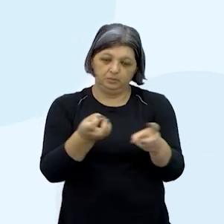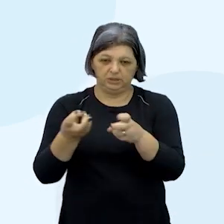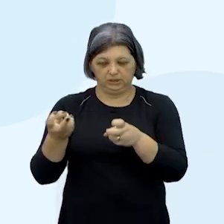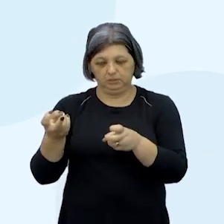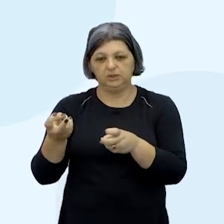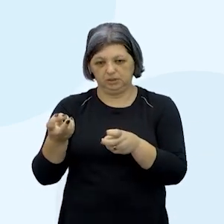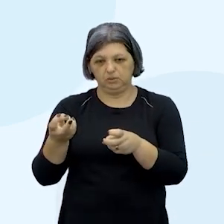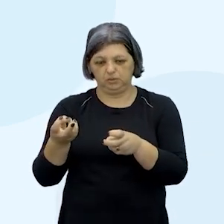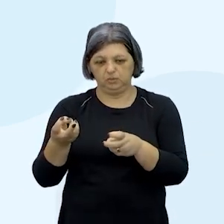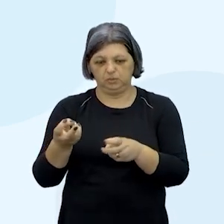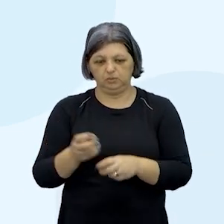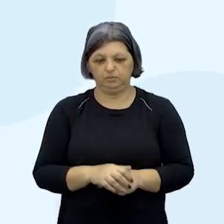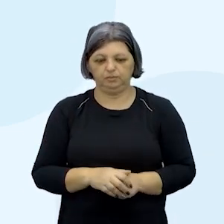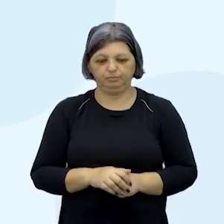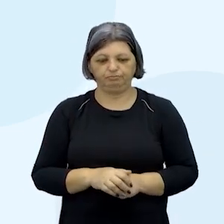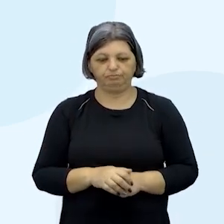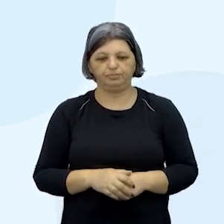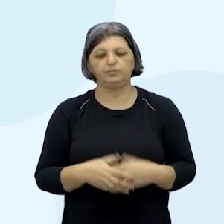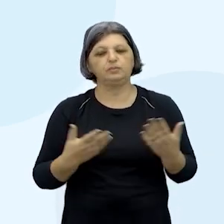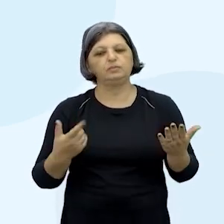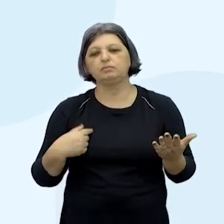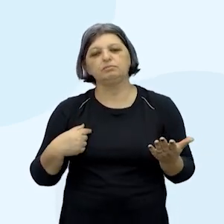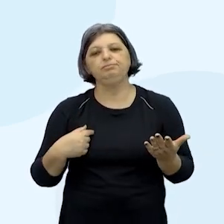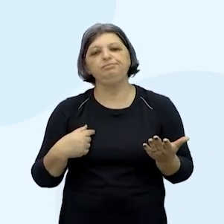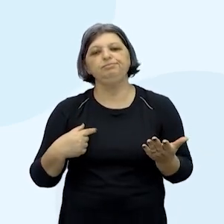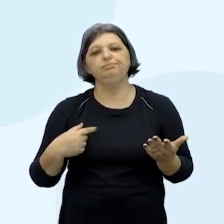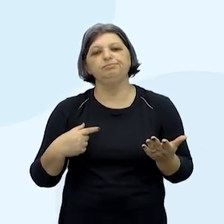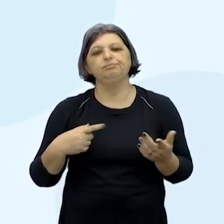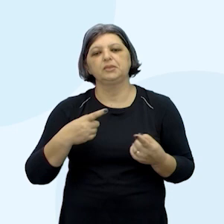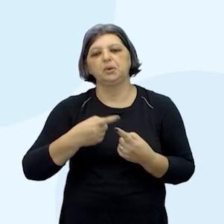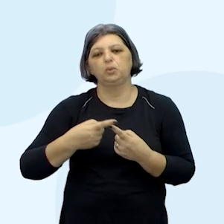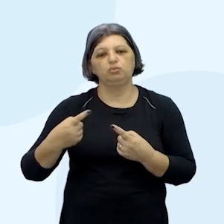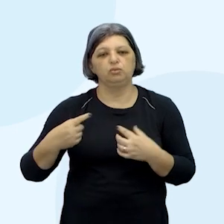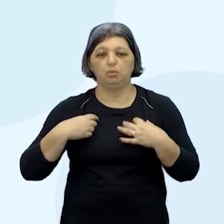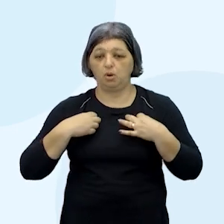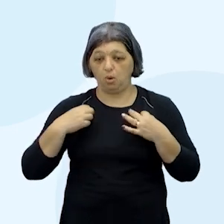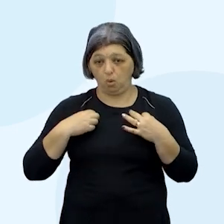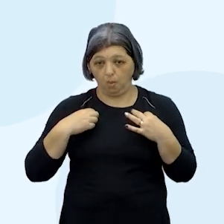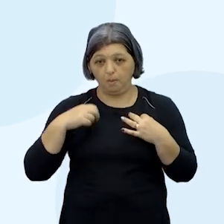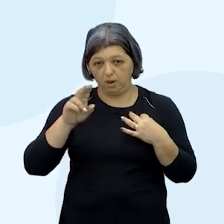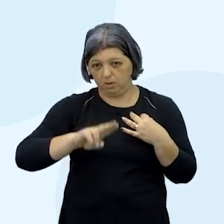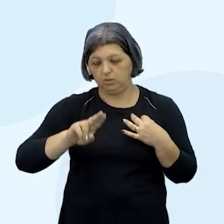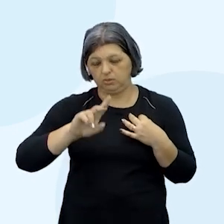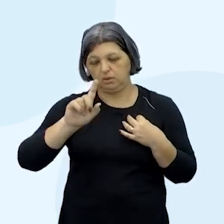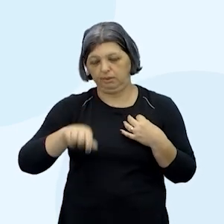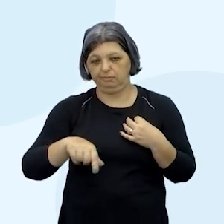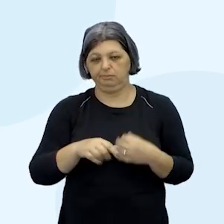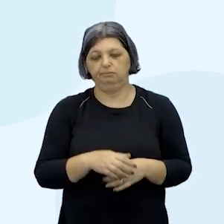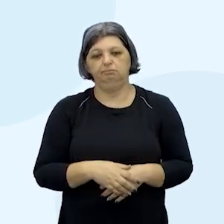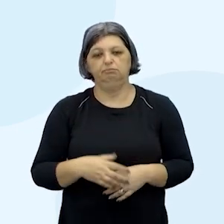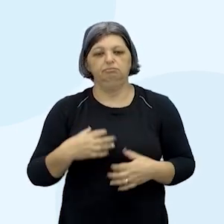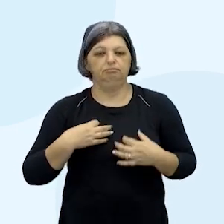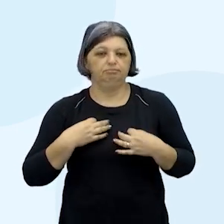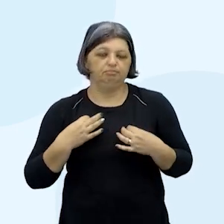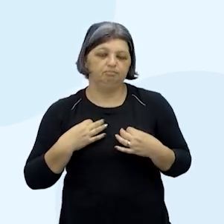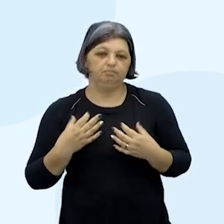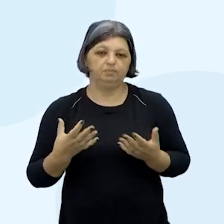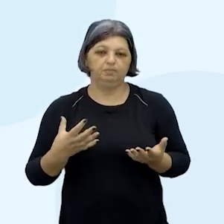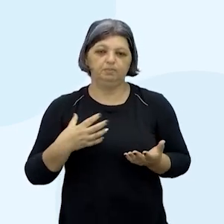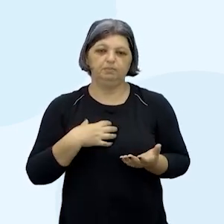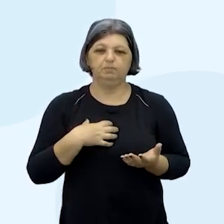leitura sim e cada um vai ter uma percepção físico tipo de roupa que ele usava acho seria um clássico ali um cara que se veste no modo